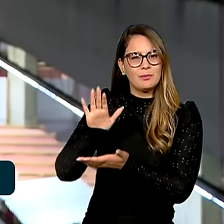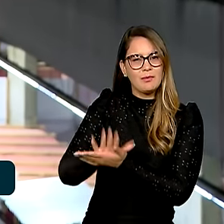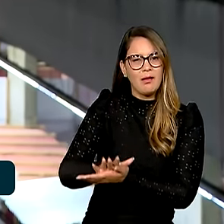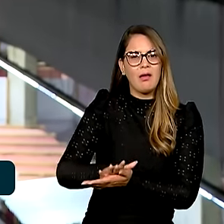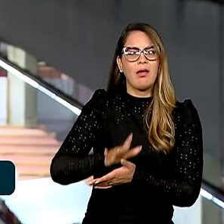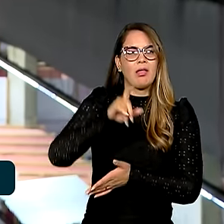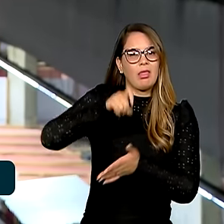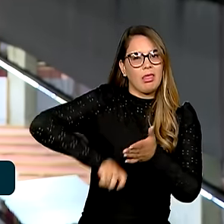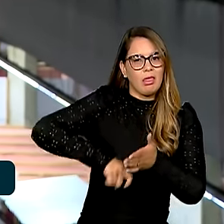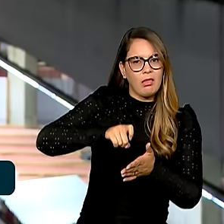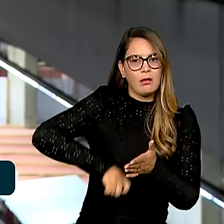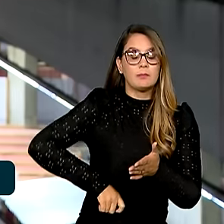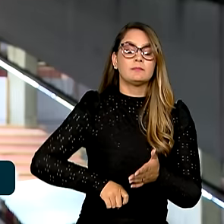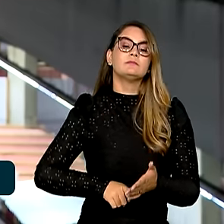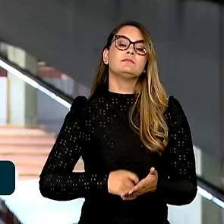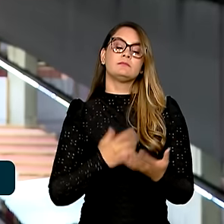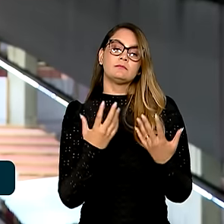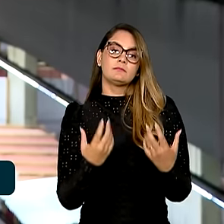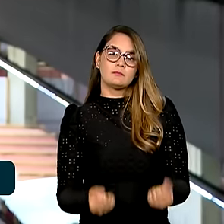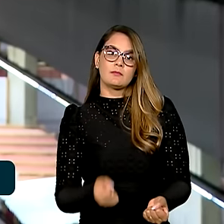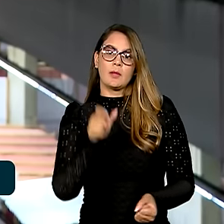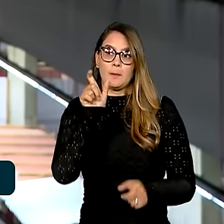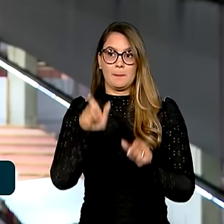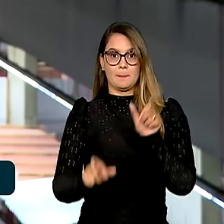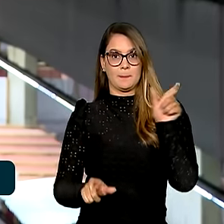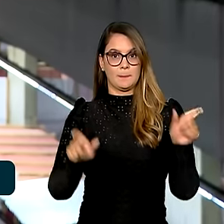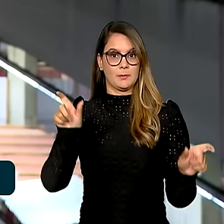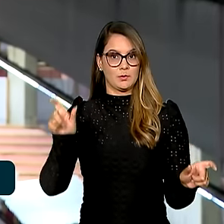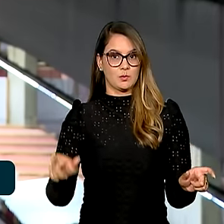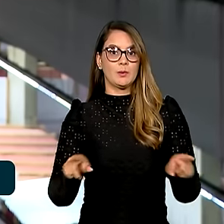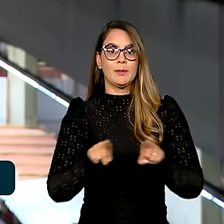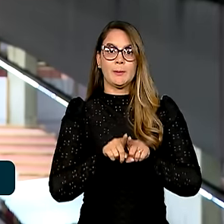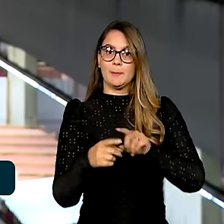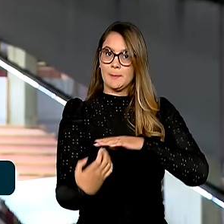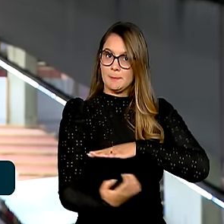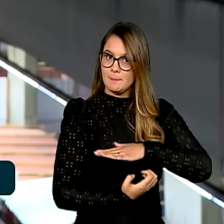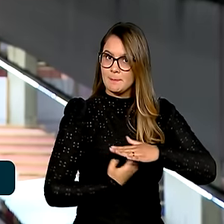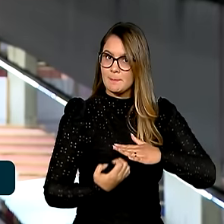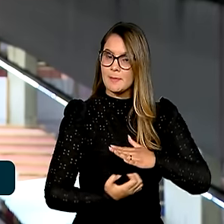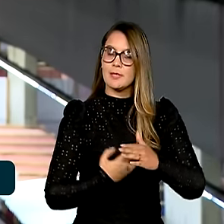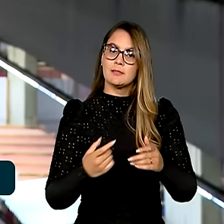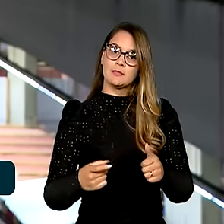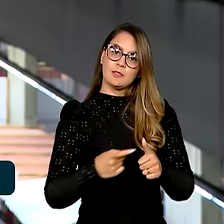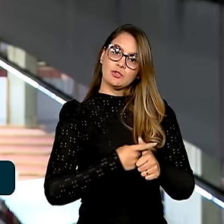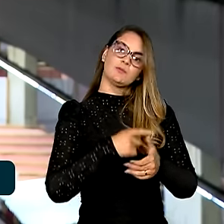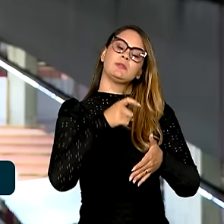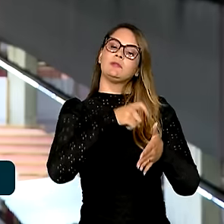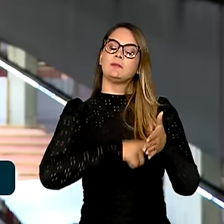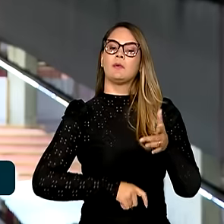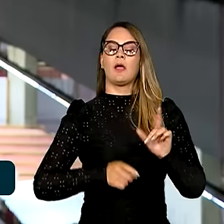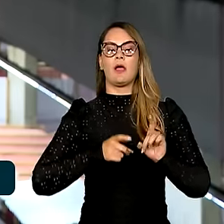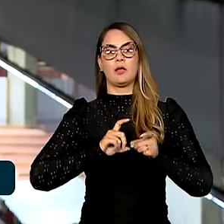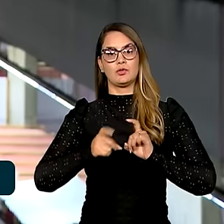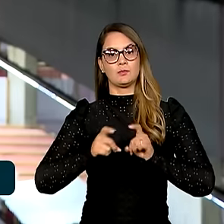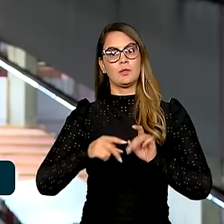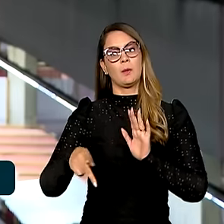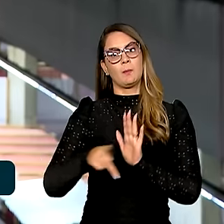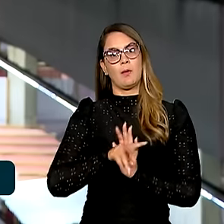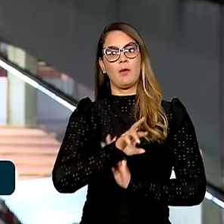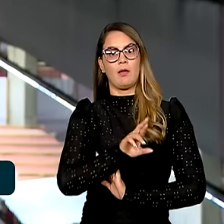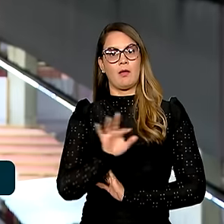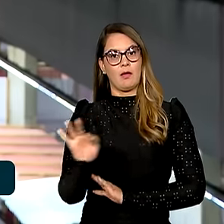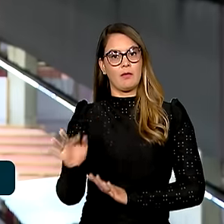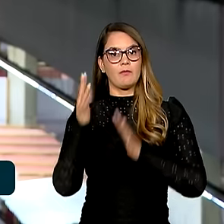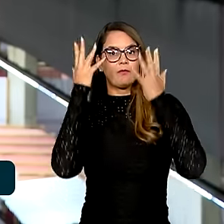tributário. Estão aptas pessoas físicas e jurídicas com débitos tributários administrados pela Receita